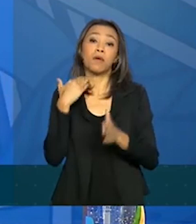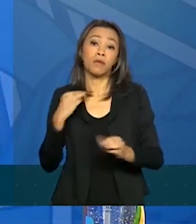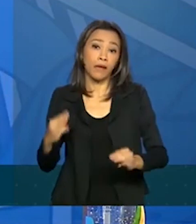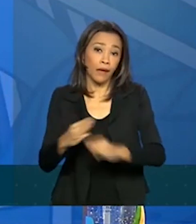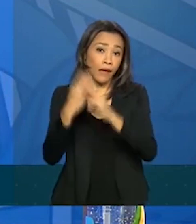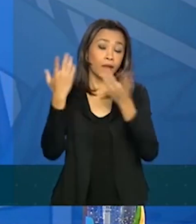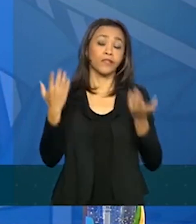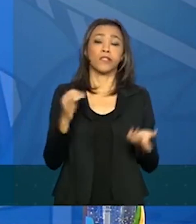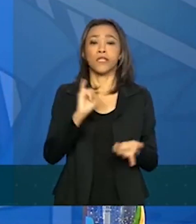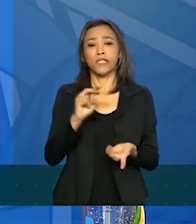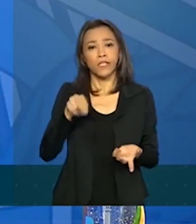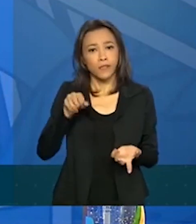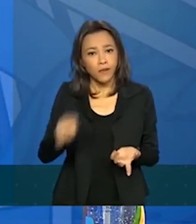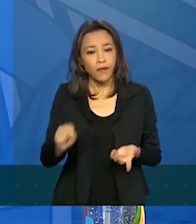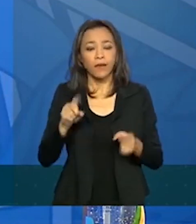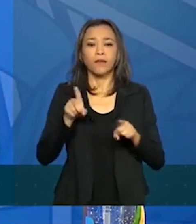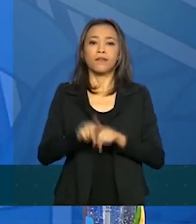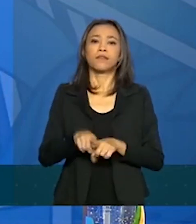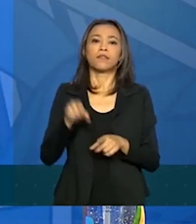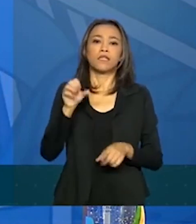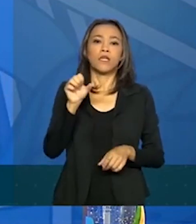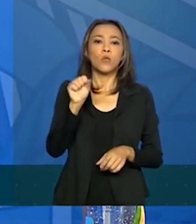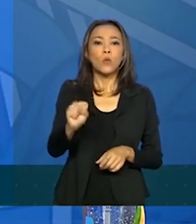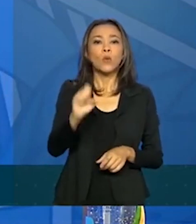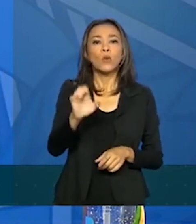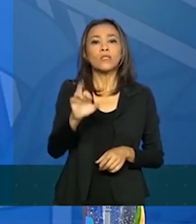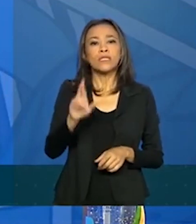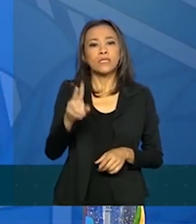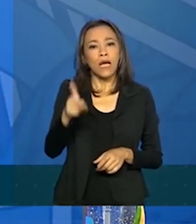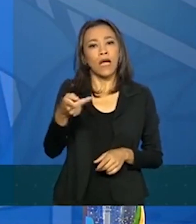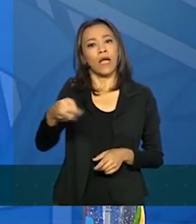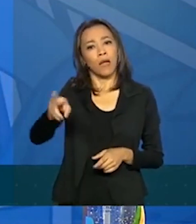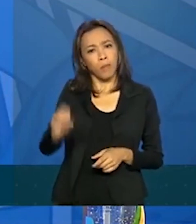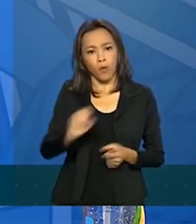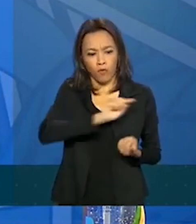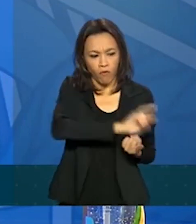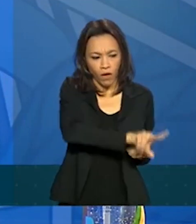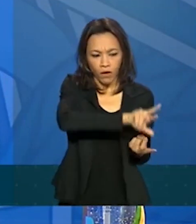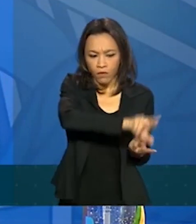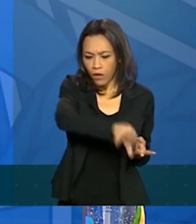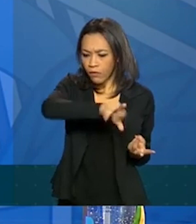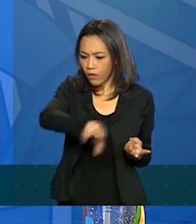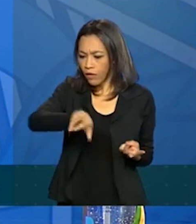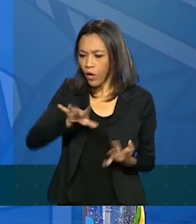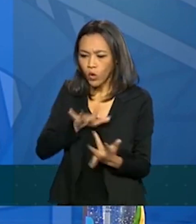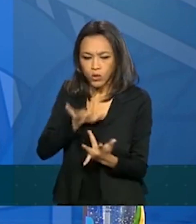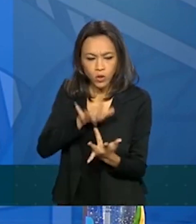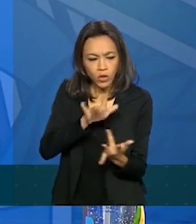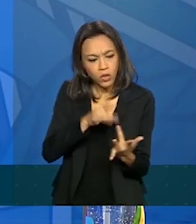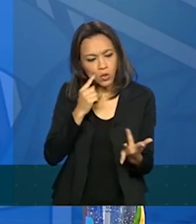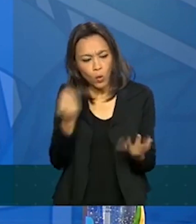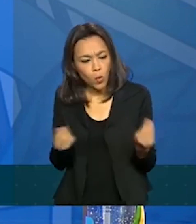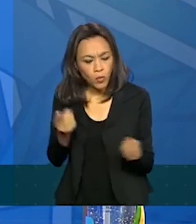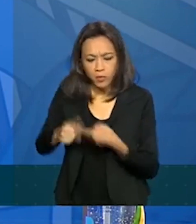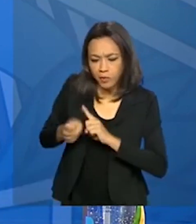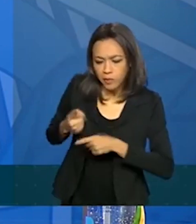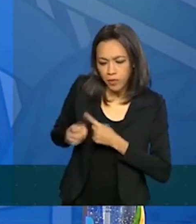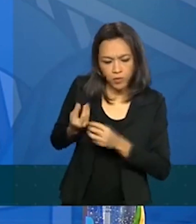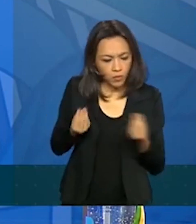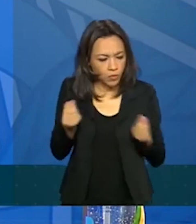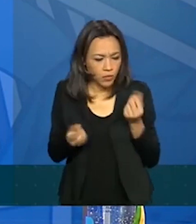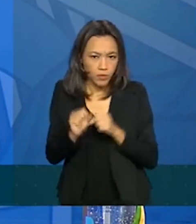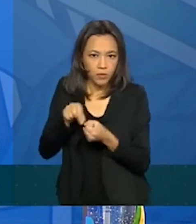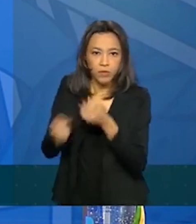INSS, onde buscamos todas as bases disponíveis para poder encontrar e